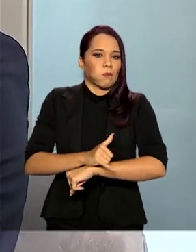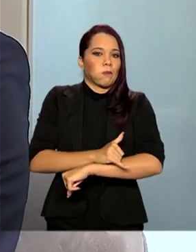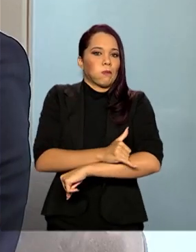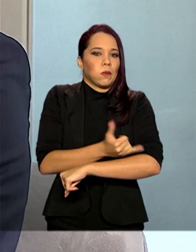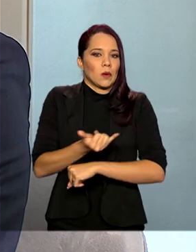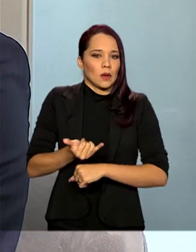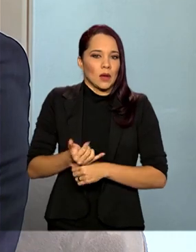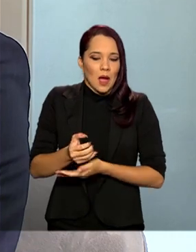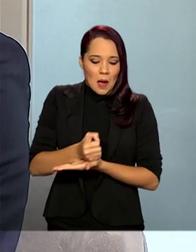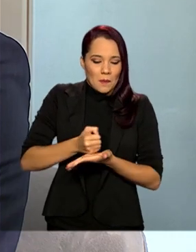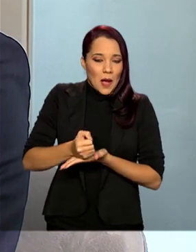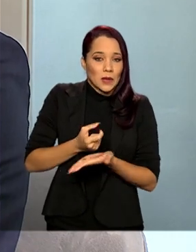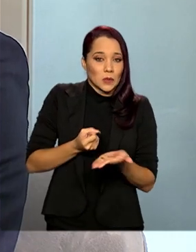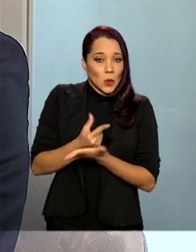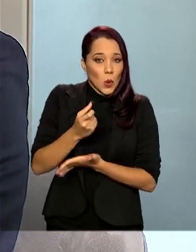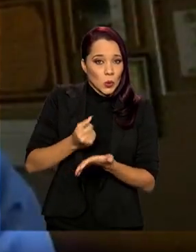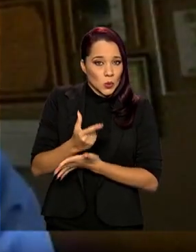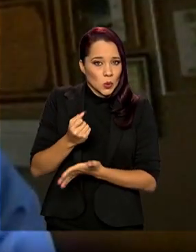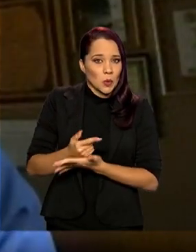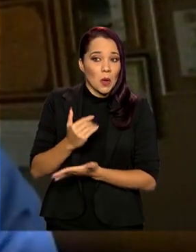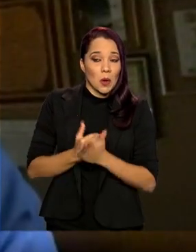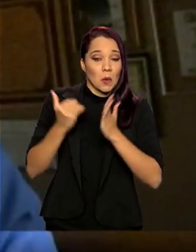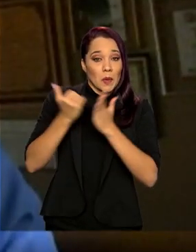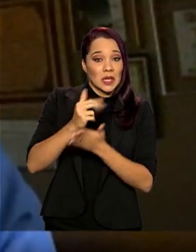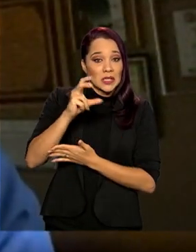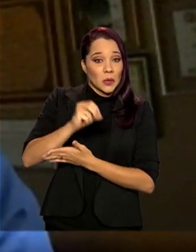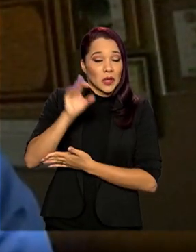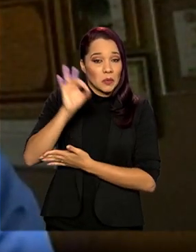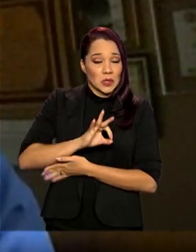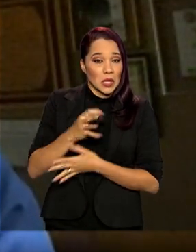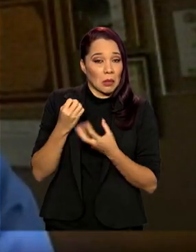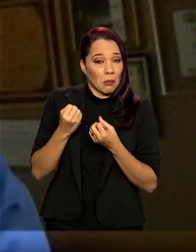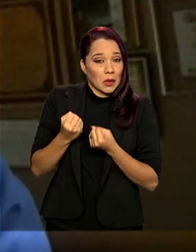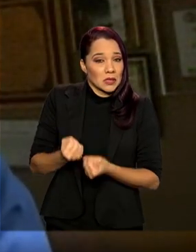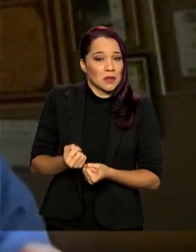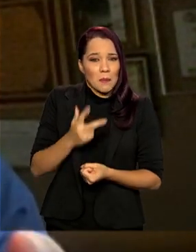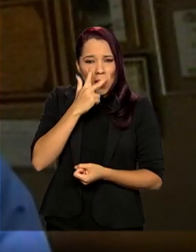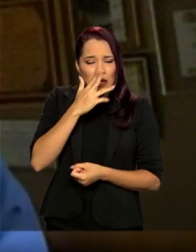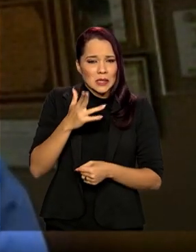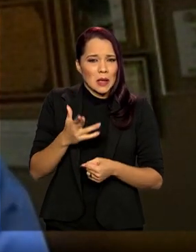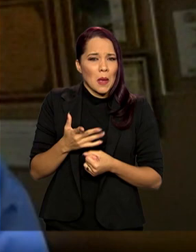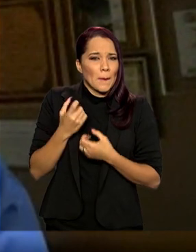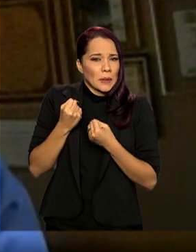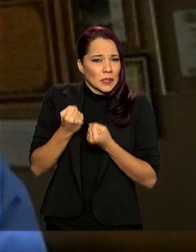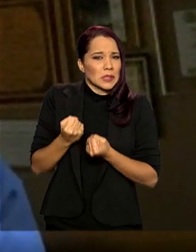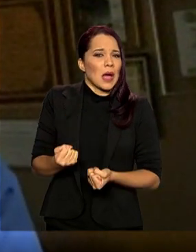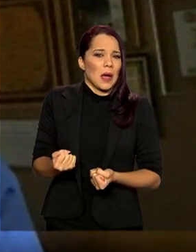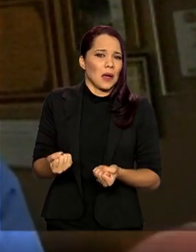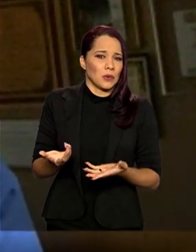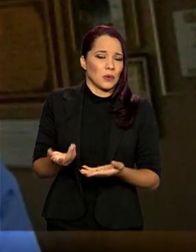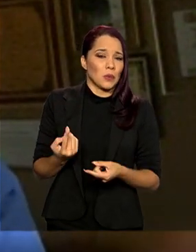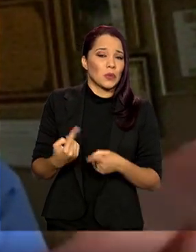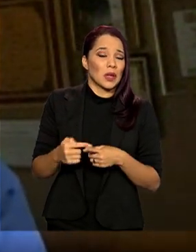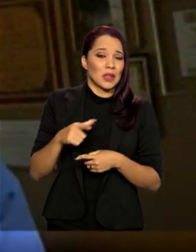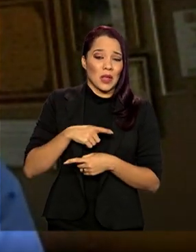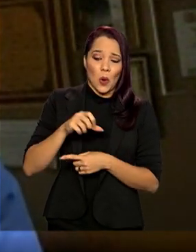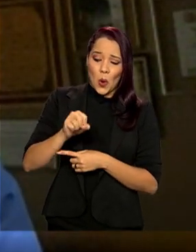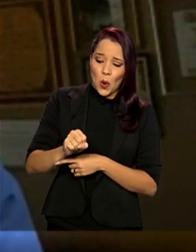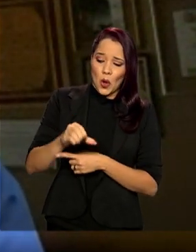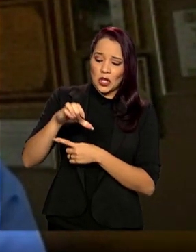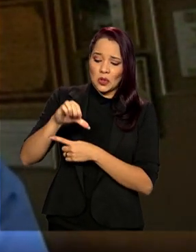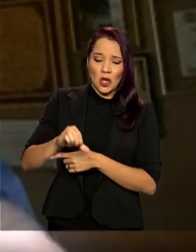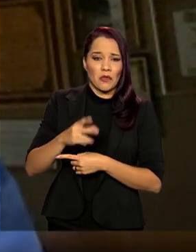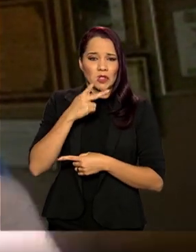A base de consumo, com mais de 50% de carga, é um obeso tributário mórbido, que tem oito, nove